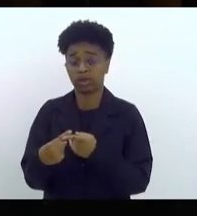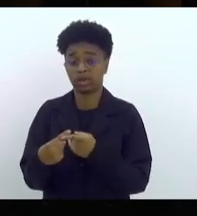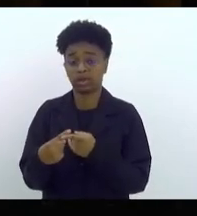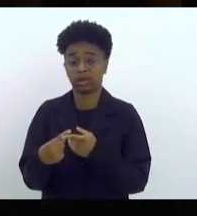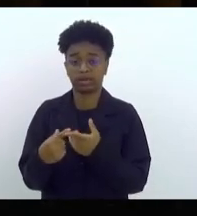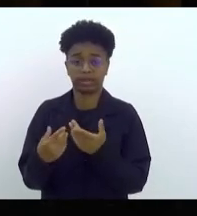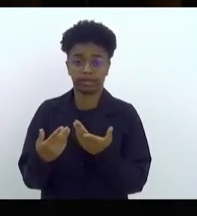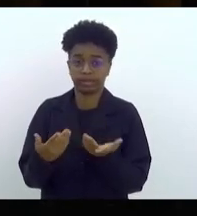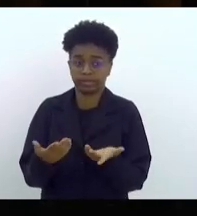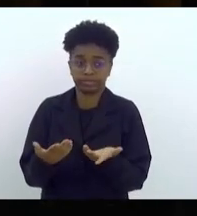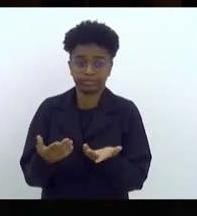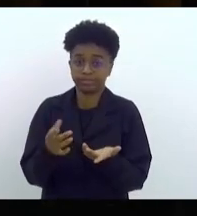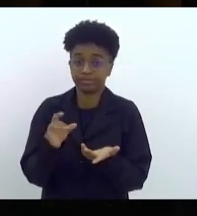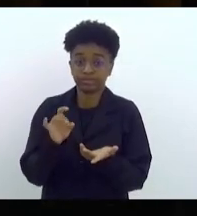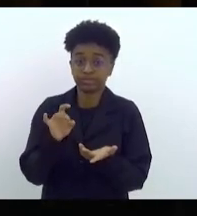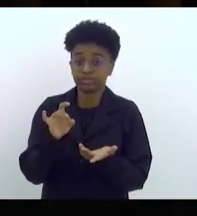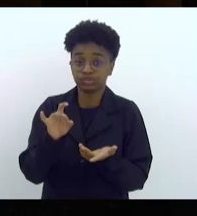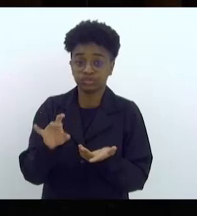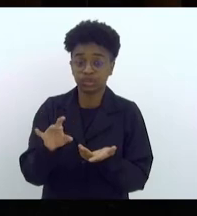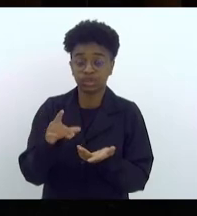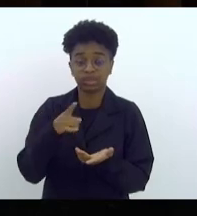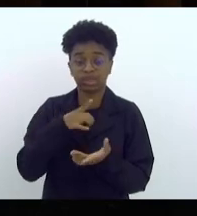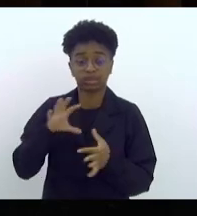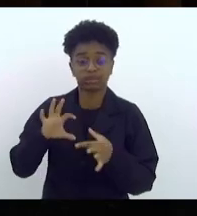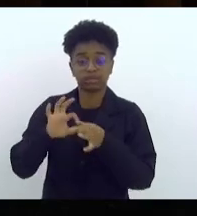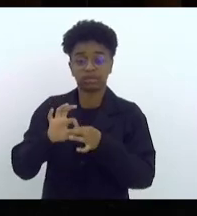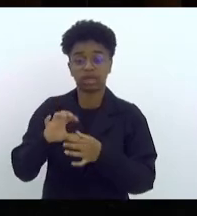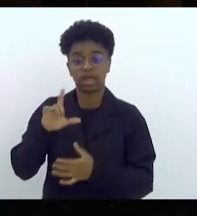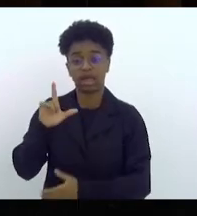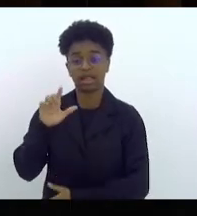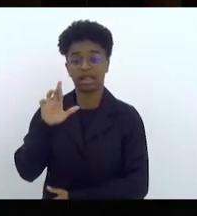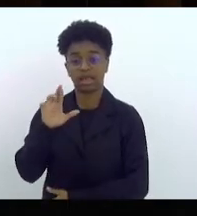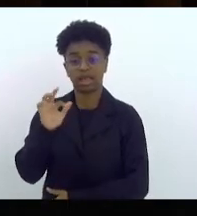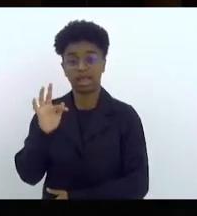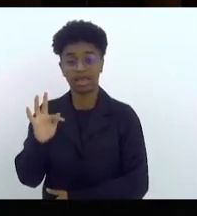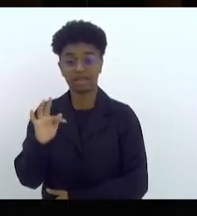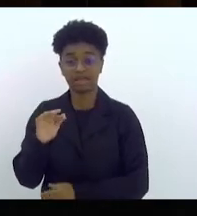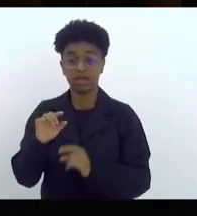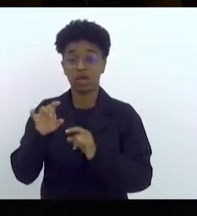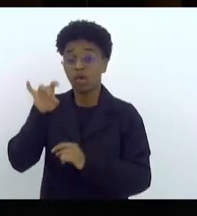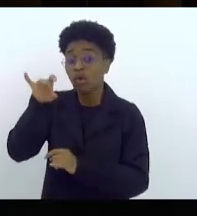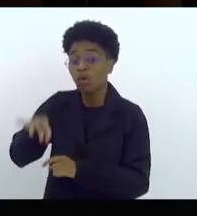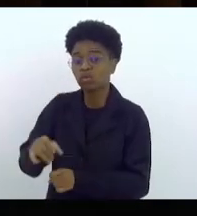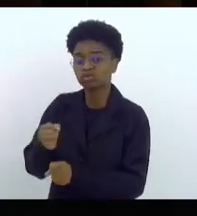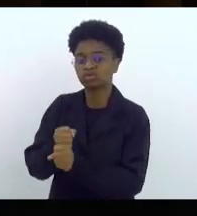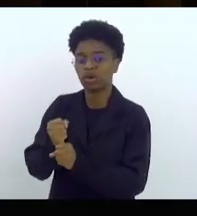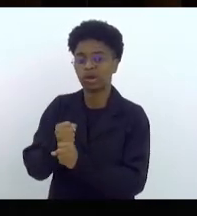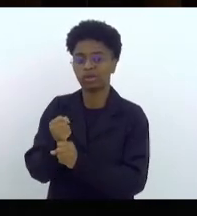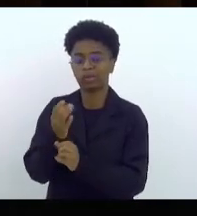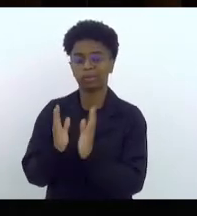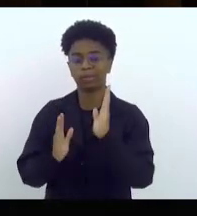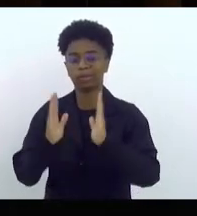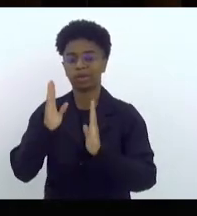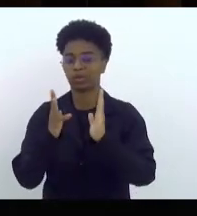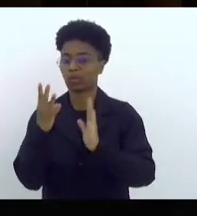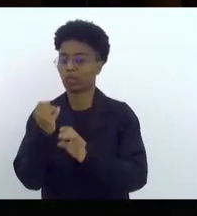está pedido na LRF no último ano dos governos. E,